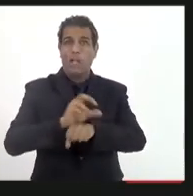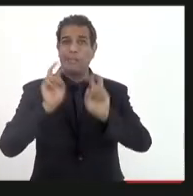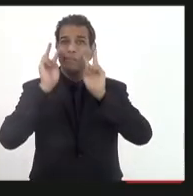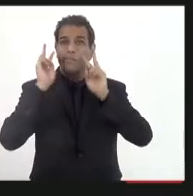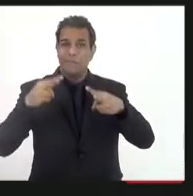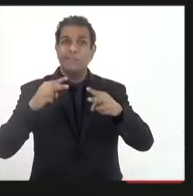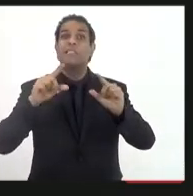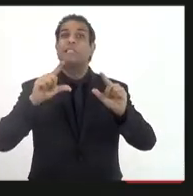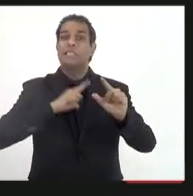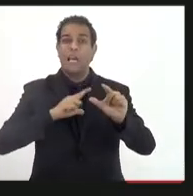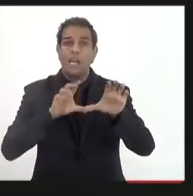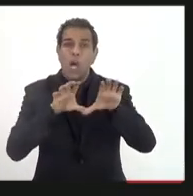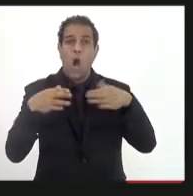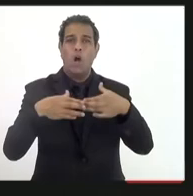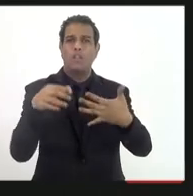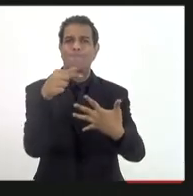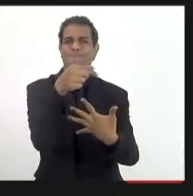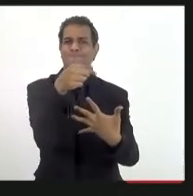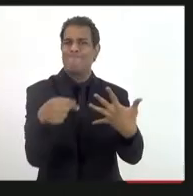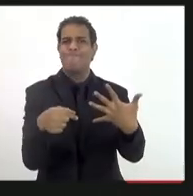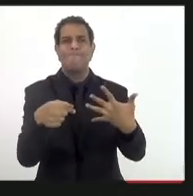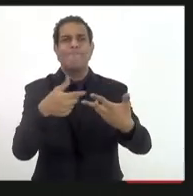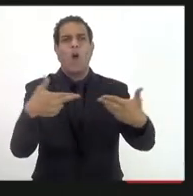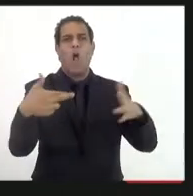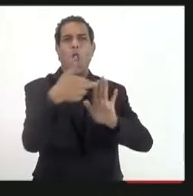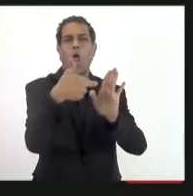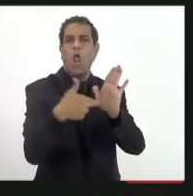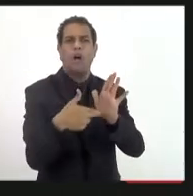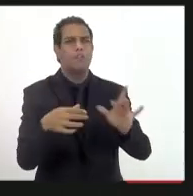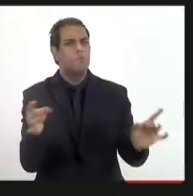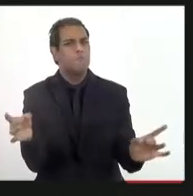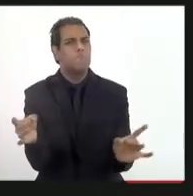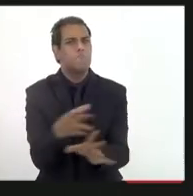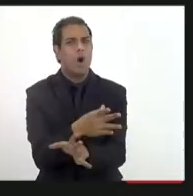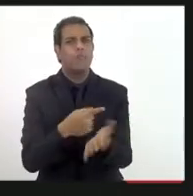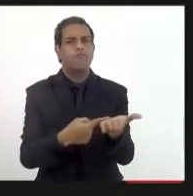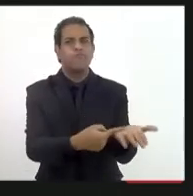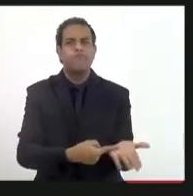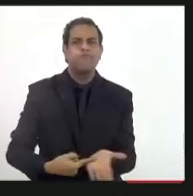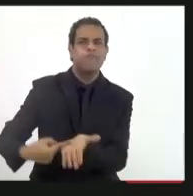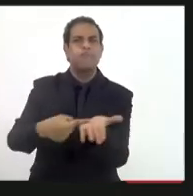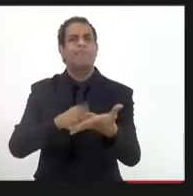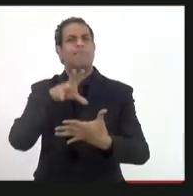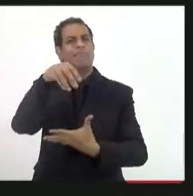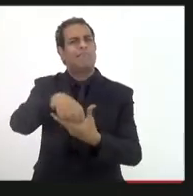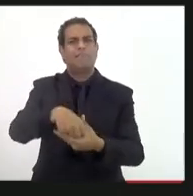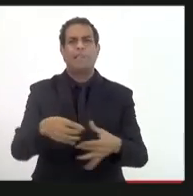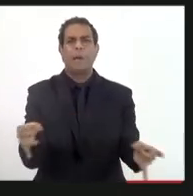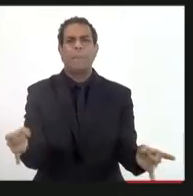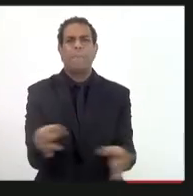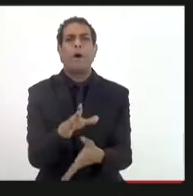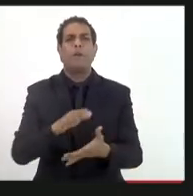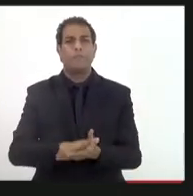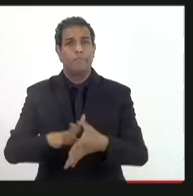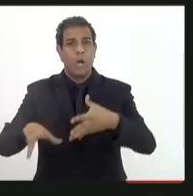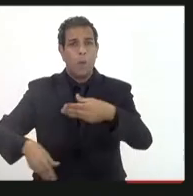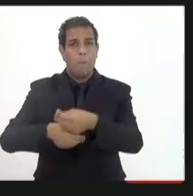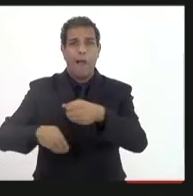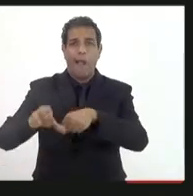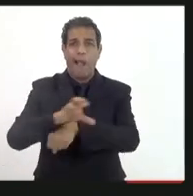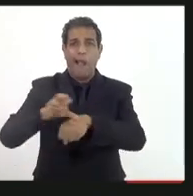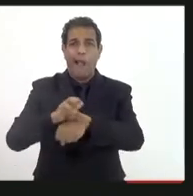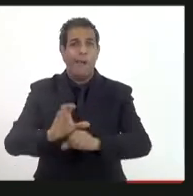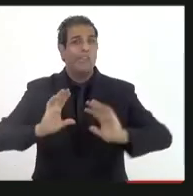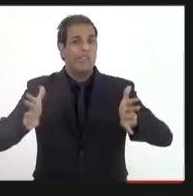aponta para um conjunto de medidas quase que já autorregulamentadas. A emenda constitucional foi muito